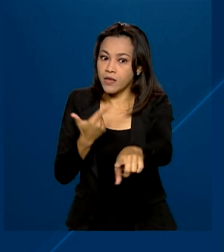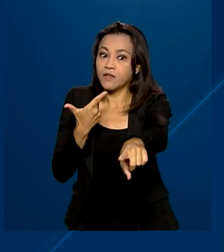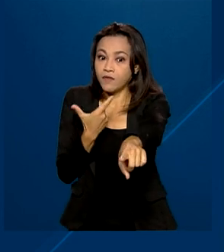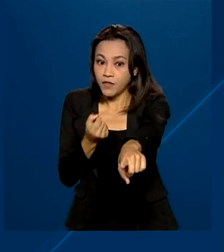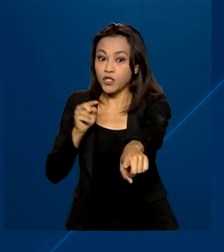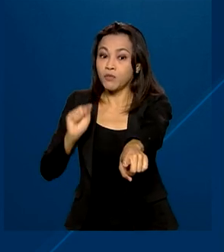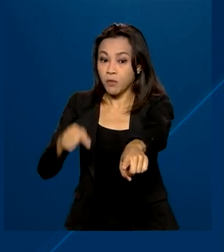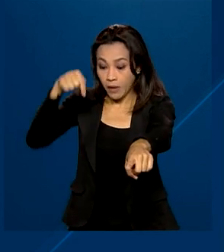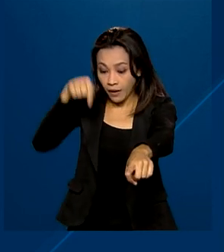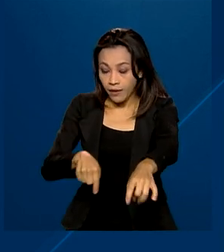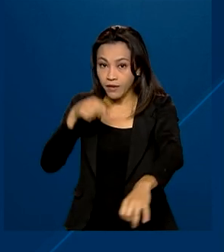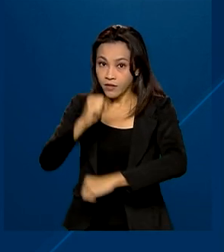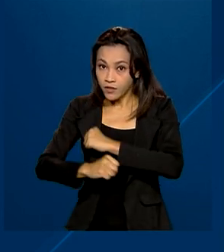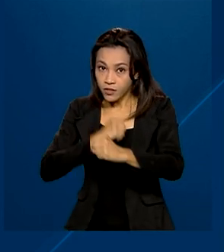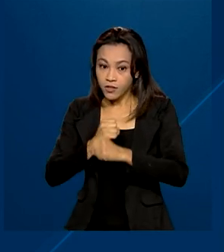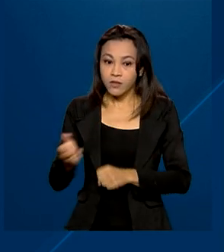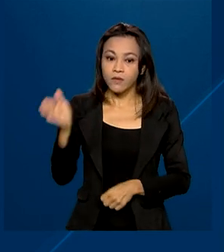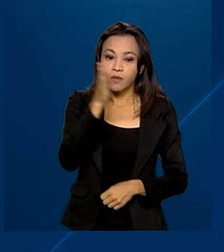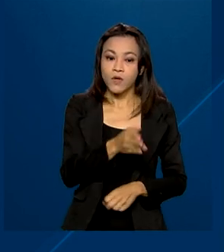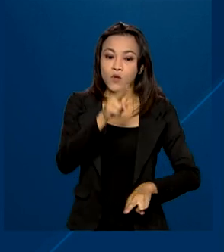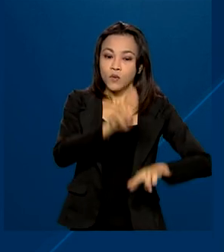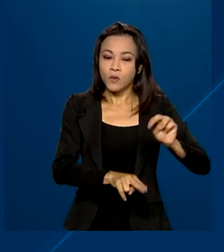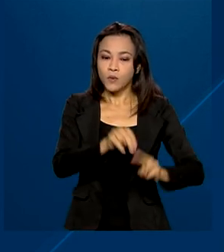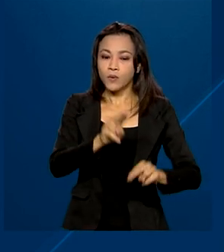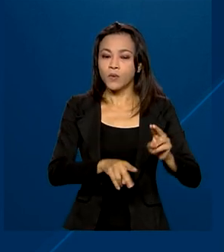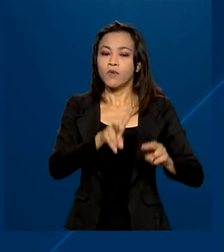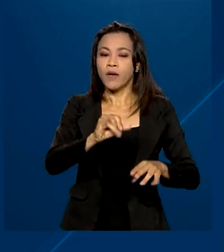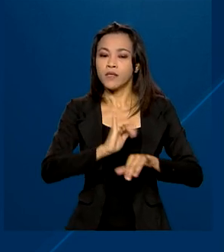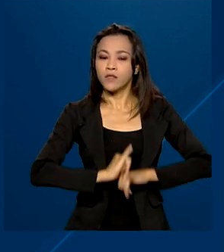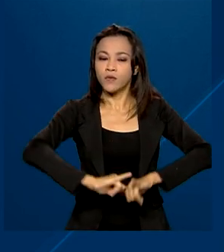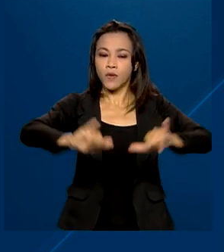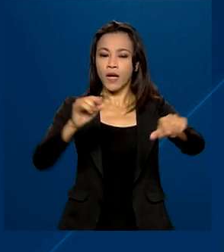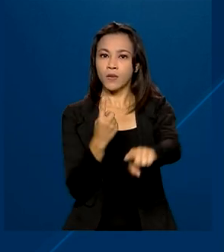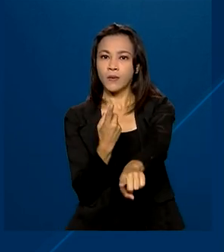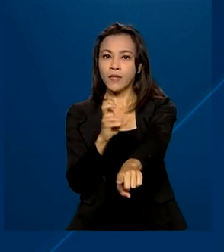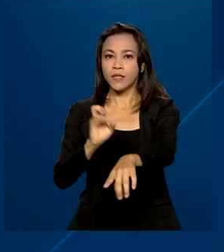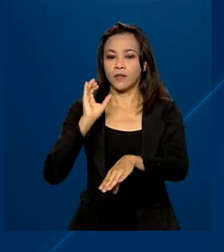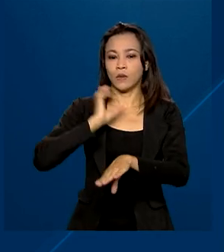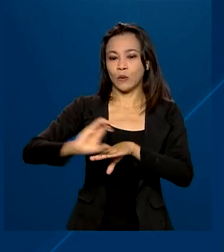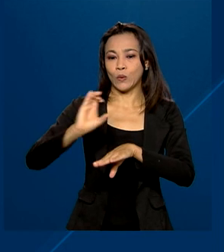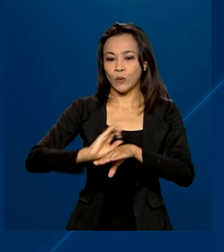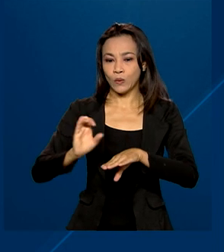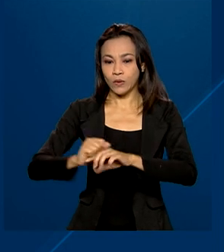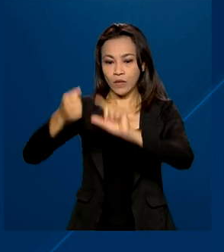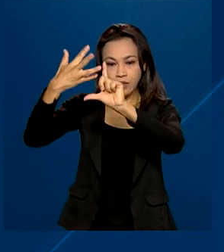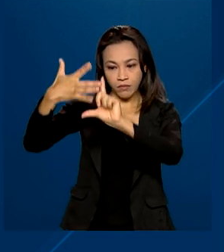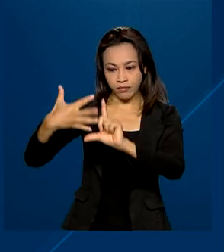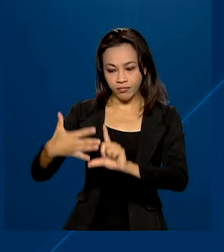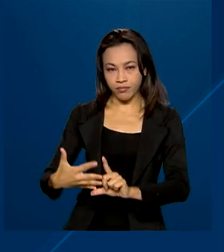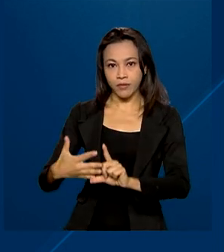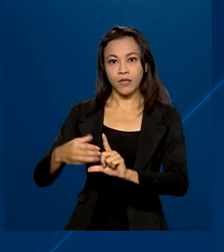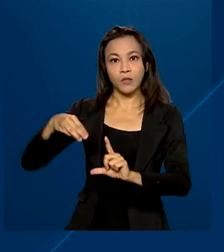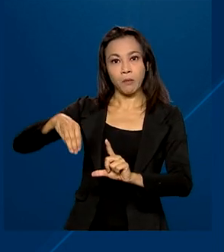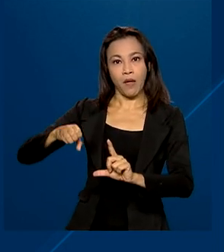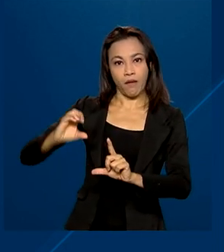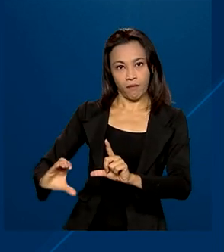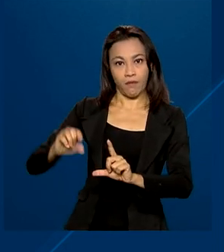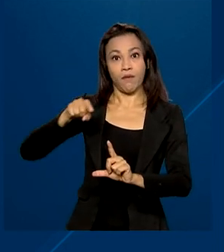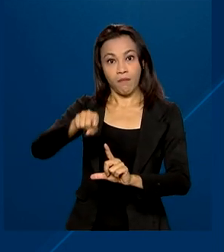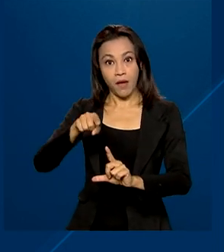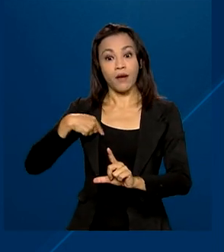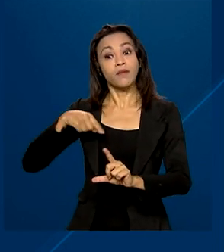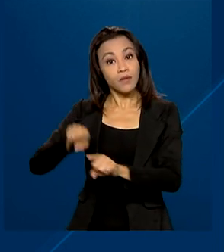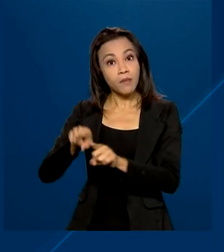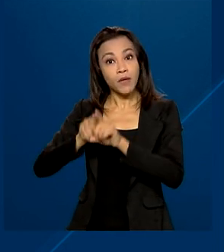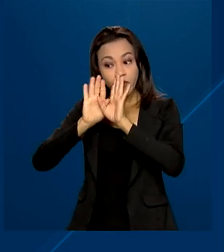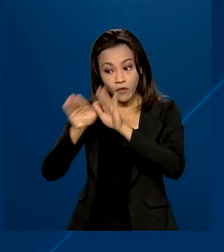neste ano. A partir de junho, serão lançados 15 cursos na plataforma Avamec, entre eles um específico para